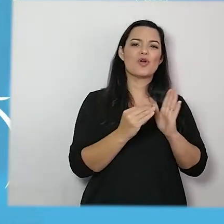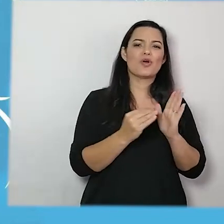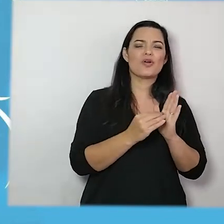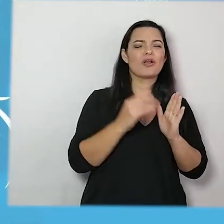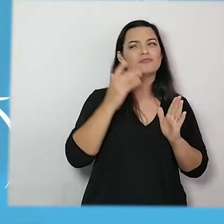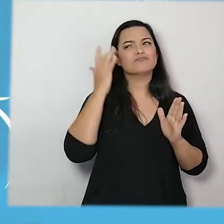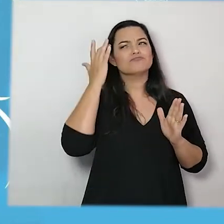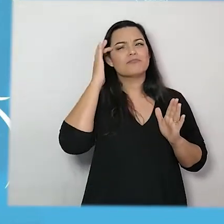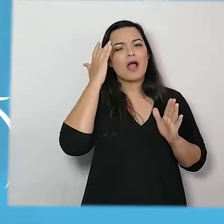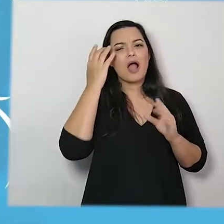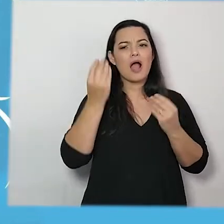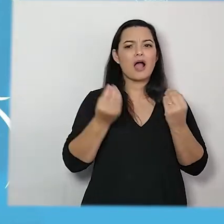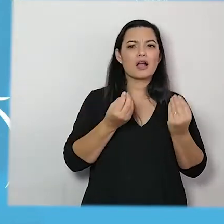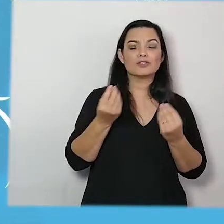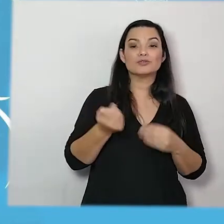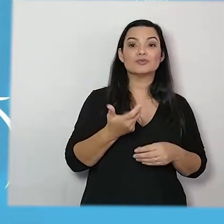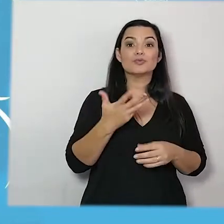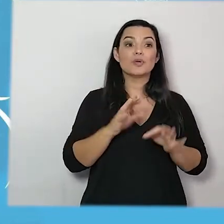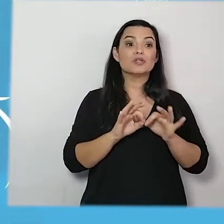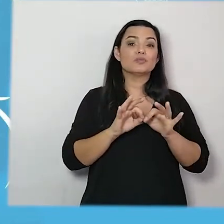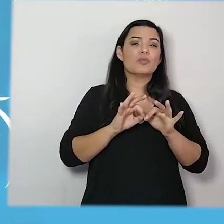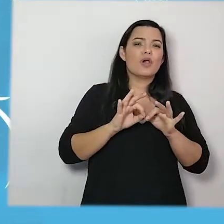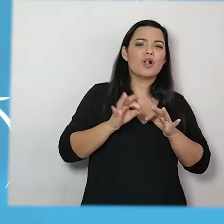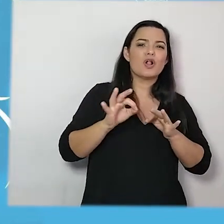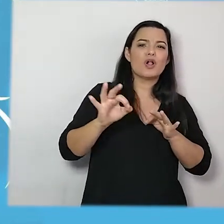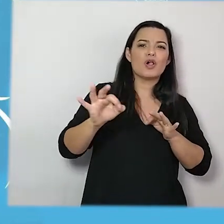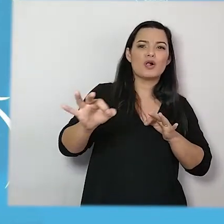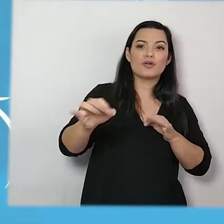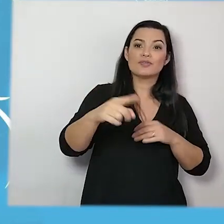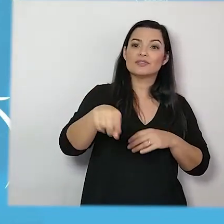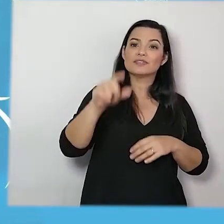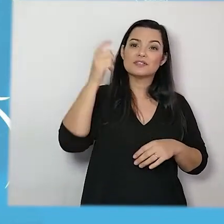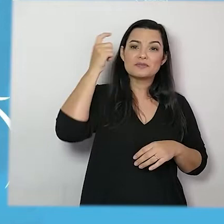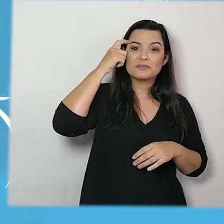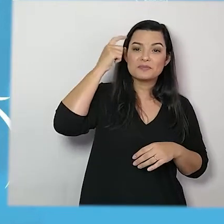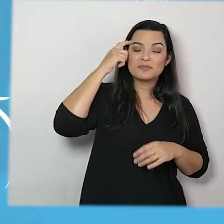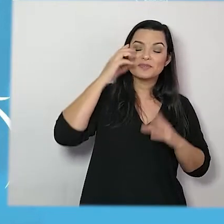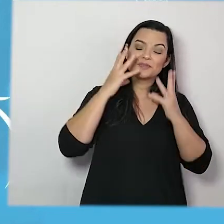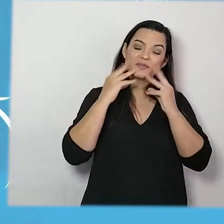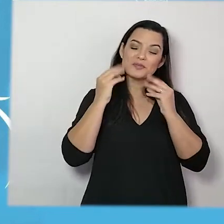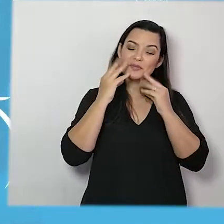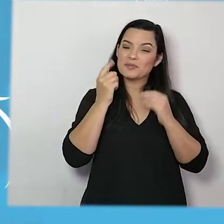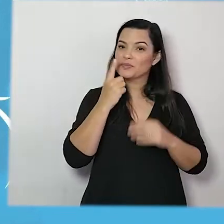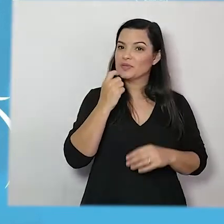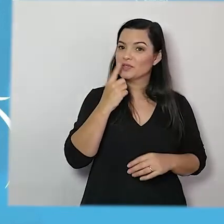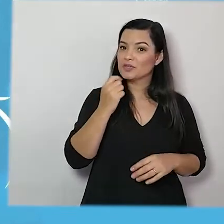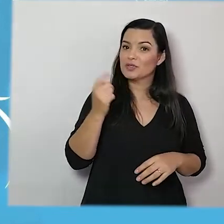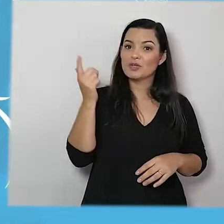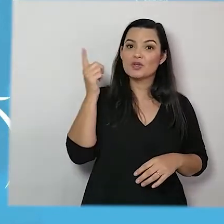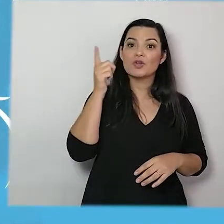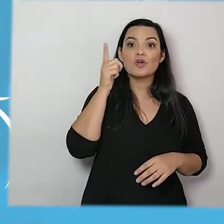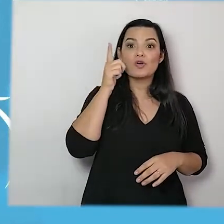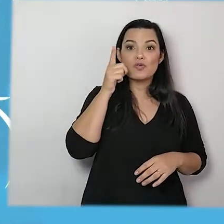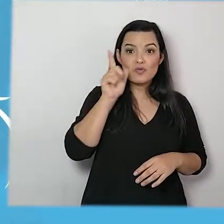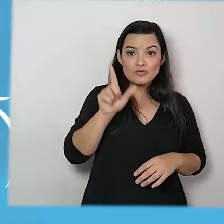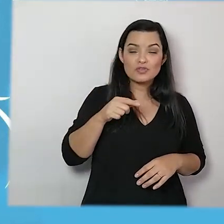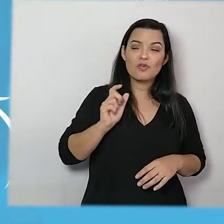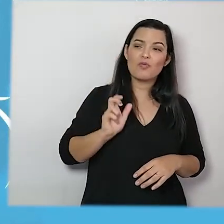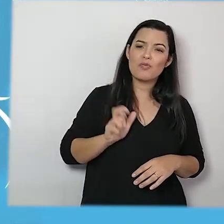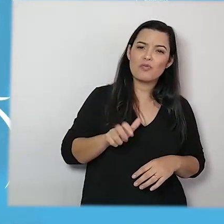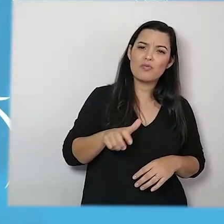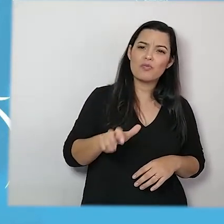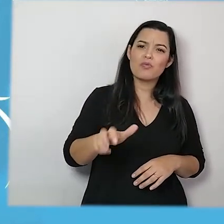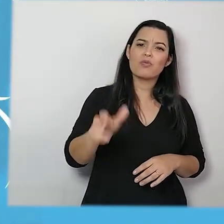a estimativa da distância que vocês acham que o medonho percorreu para encontrar a